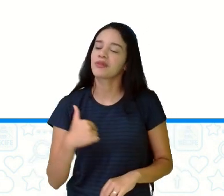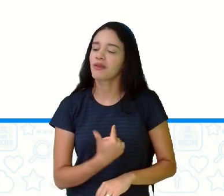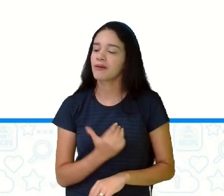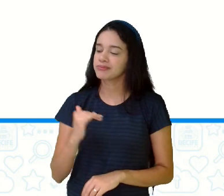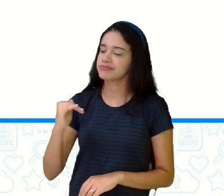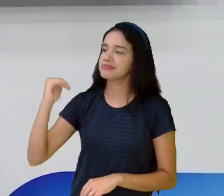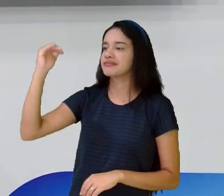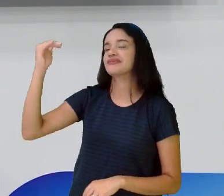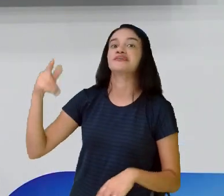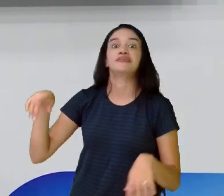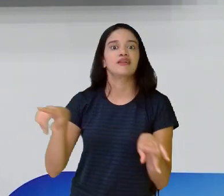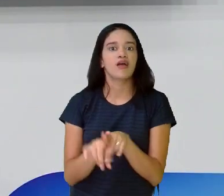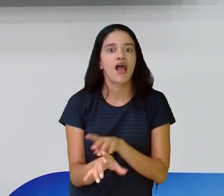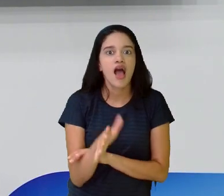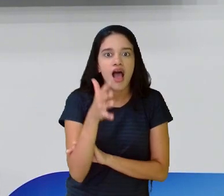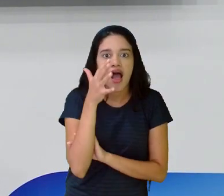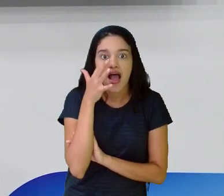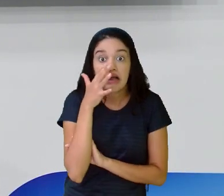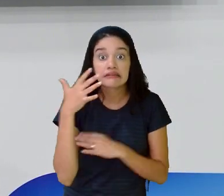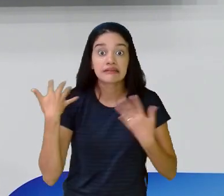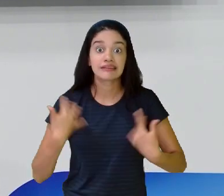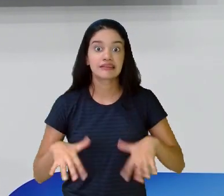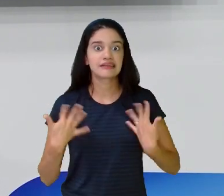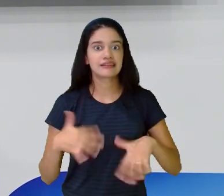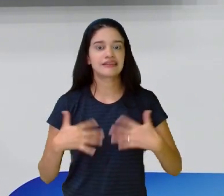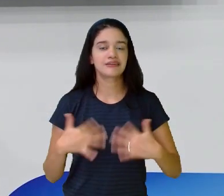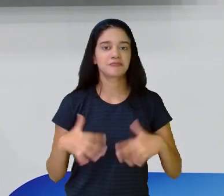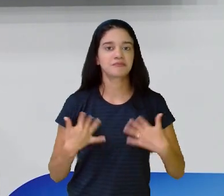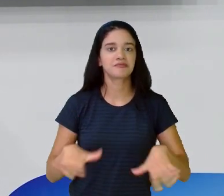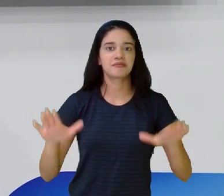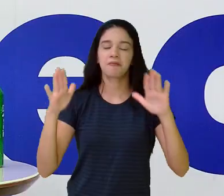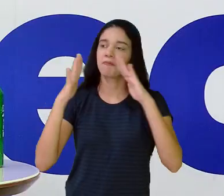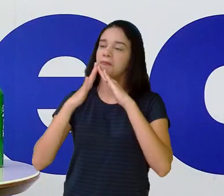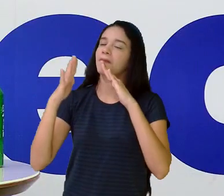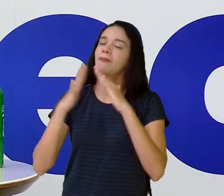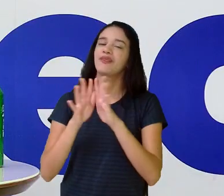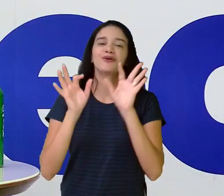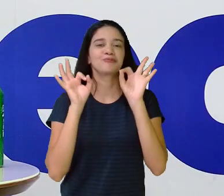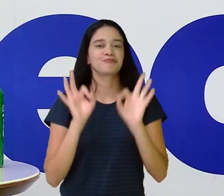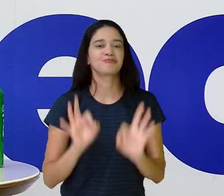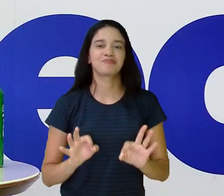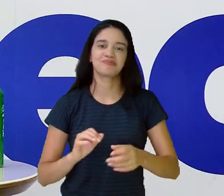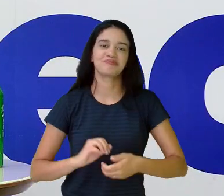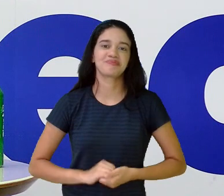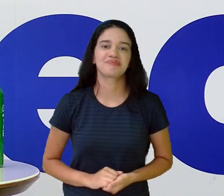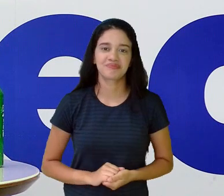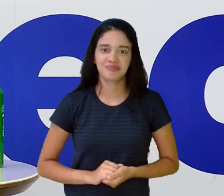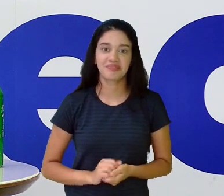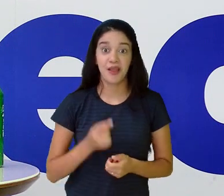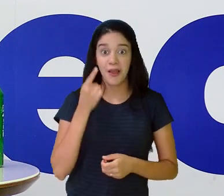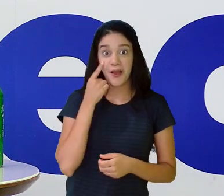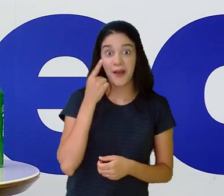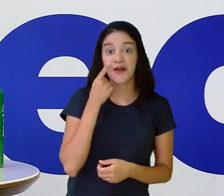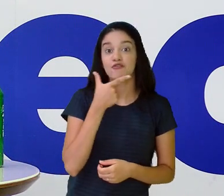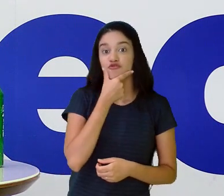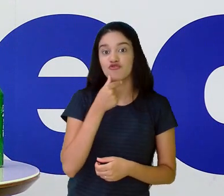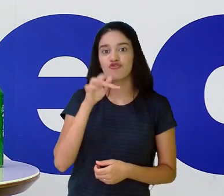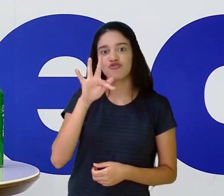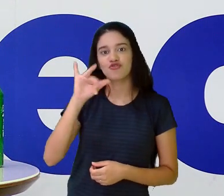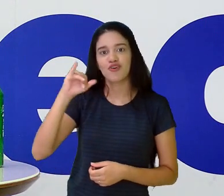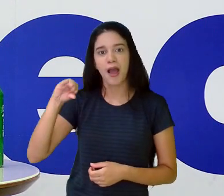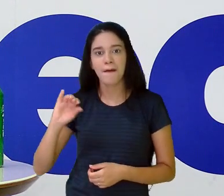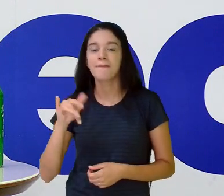também, ficaríamos encantados. Não é, professora Márcia? Com uma casa dessa? Ah, com certeza. Eu o professor ali. E o Fábio disse logo.